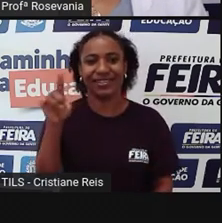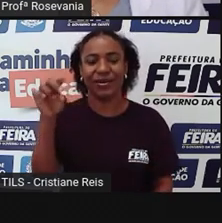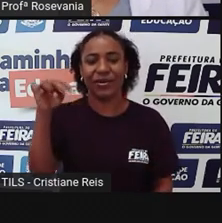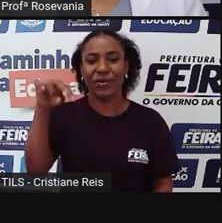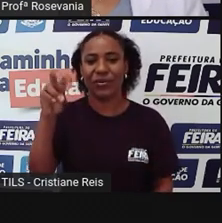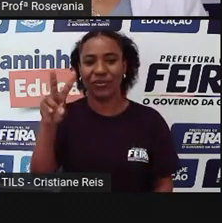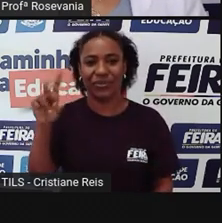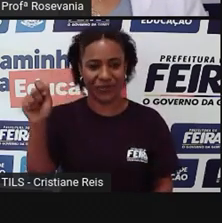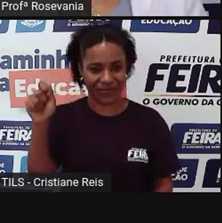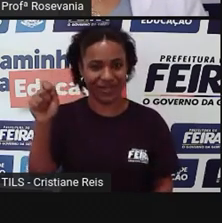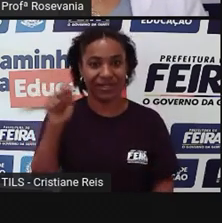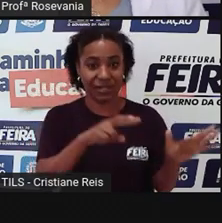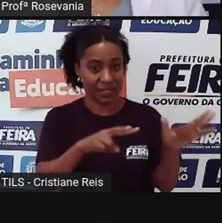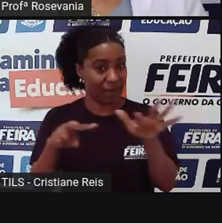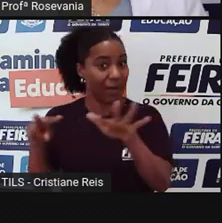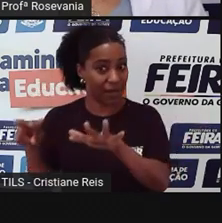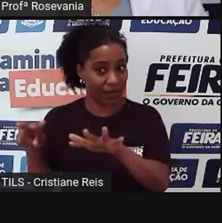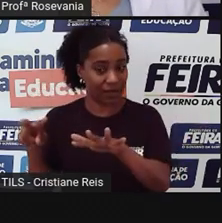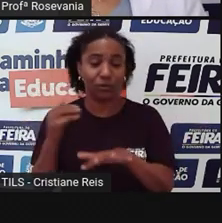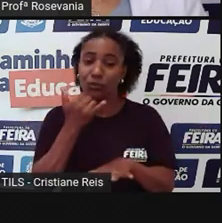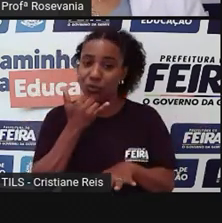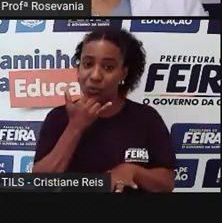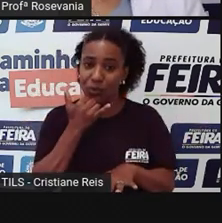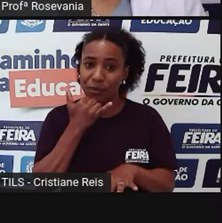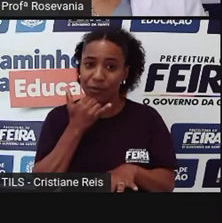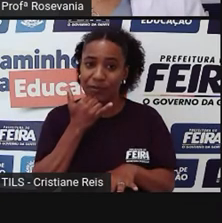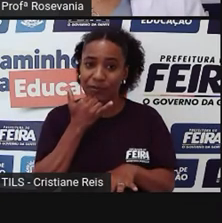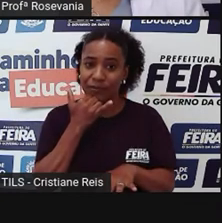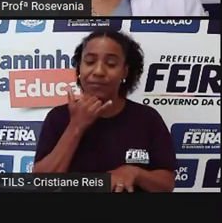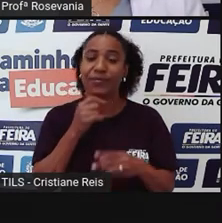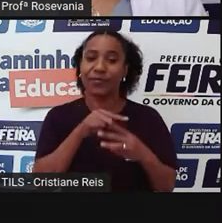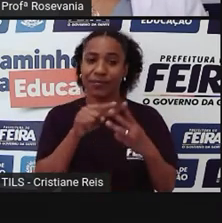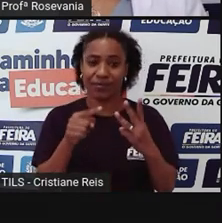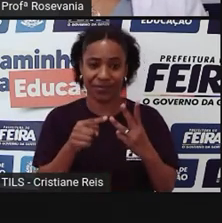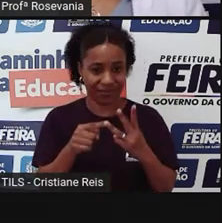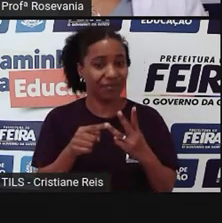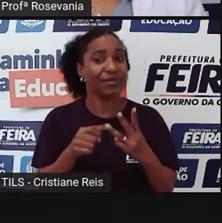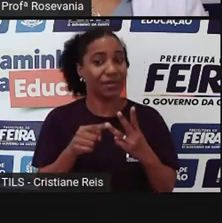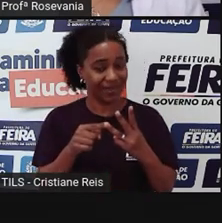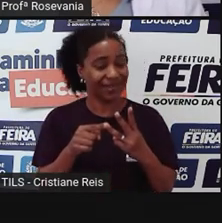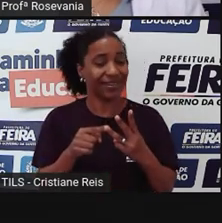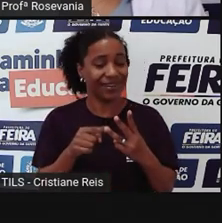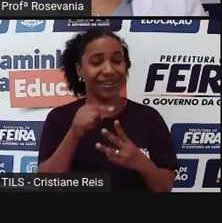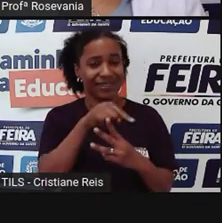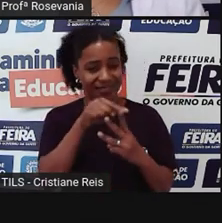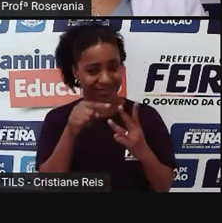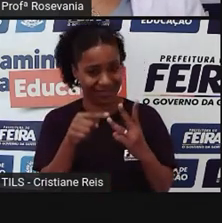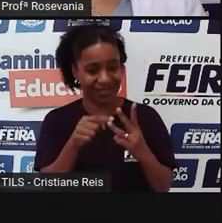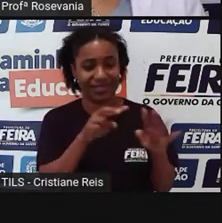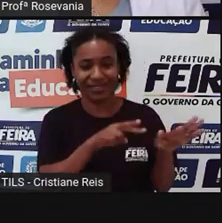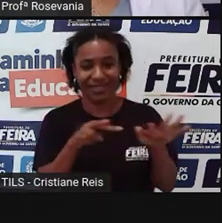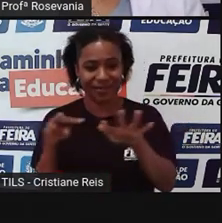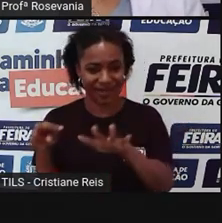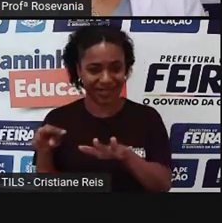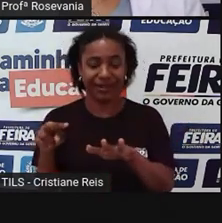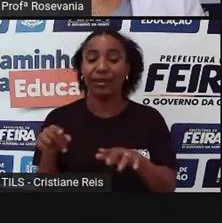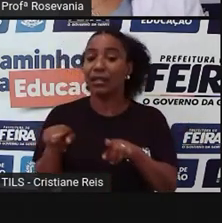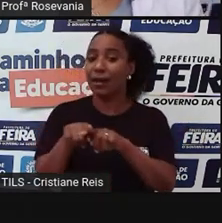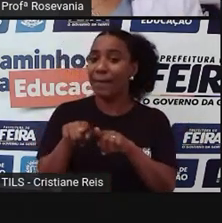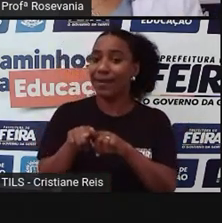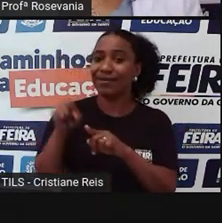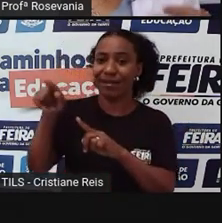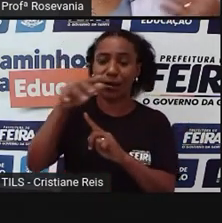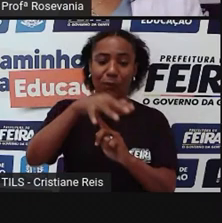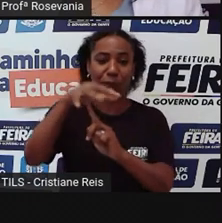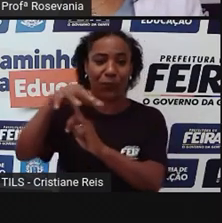Aliás, as três feiras que estão citadas aí, desculpe, né, por essa atrapalhaçãozinha, elas funcionam a semana toda. E o centro de abastecimento,